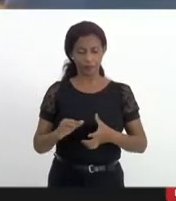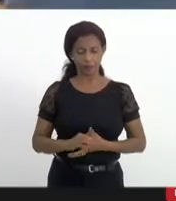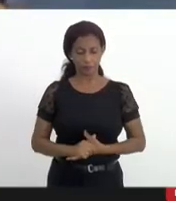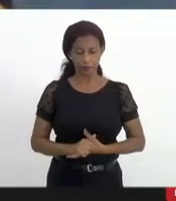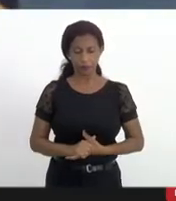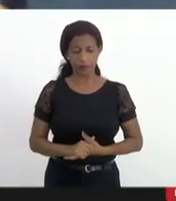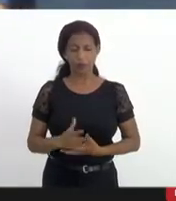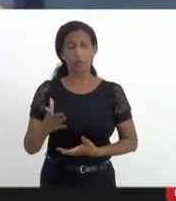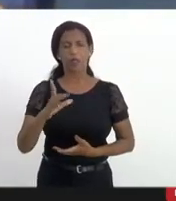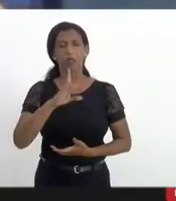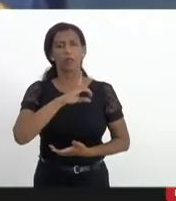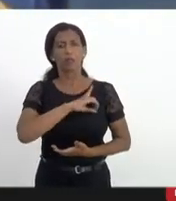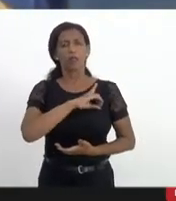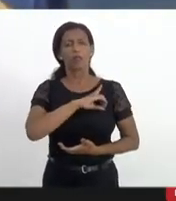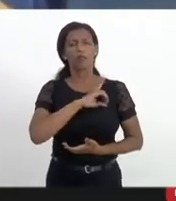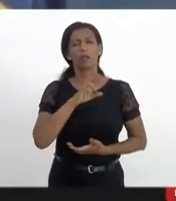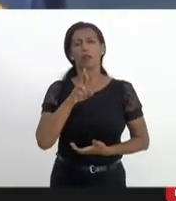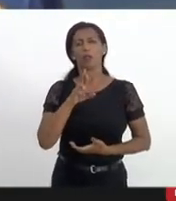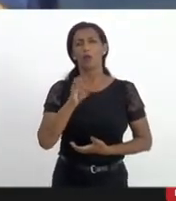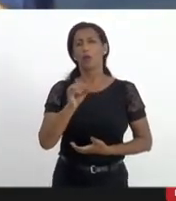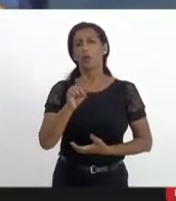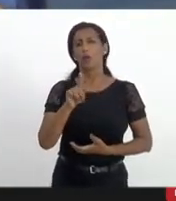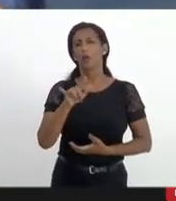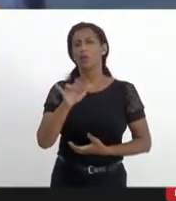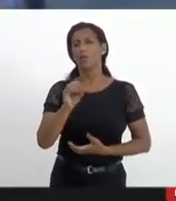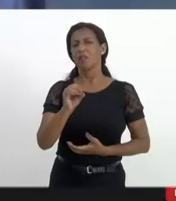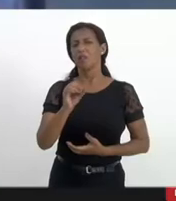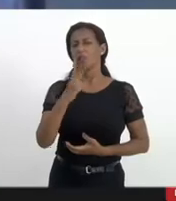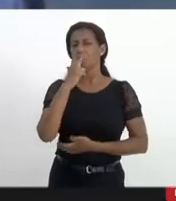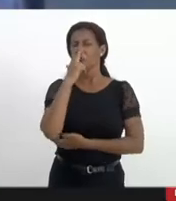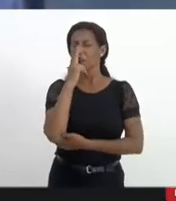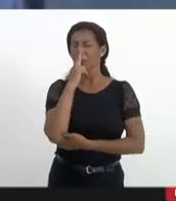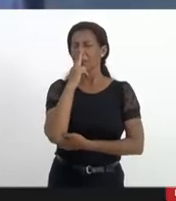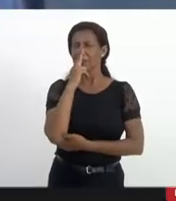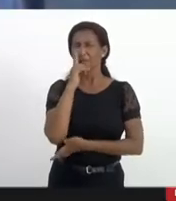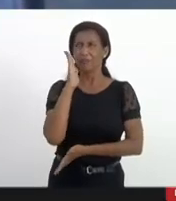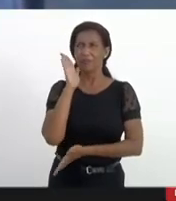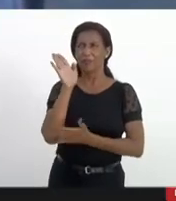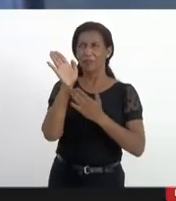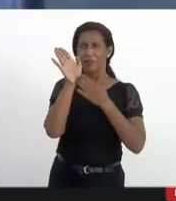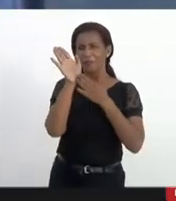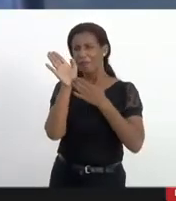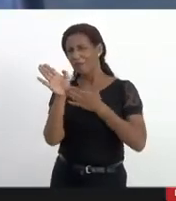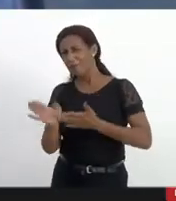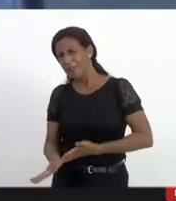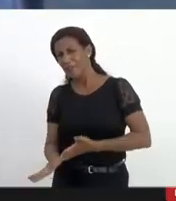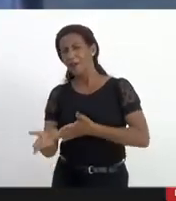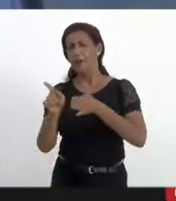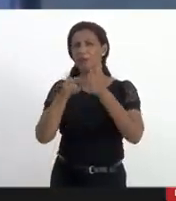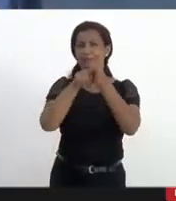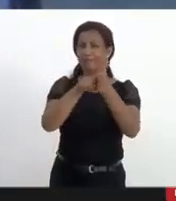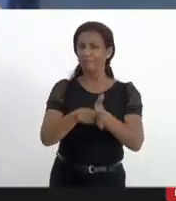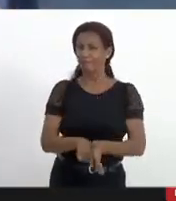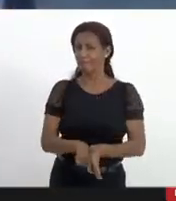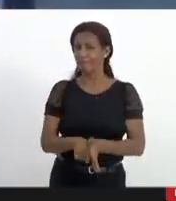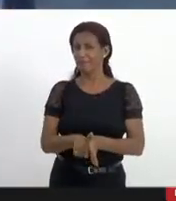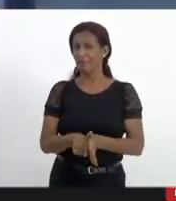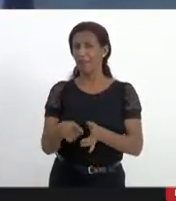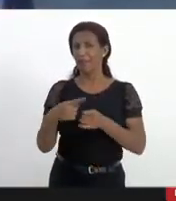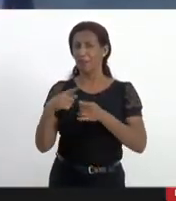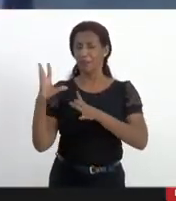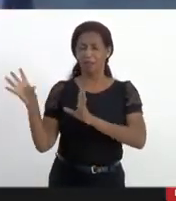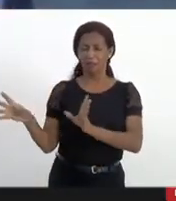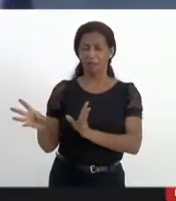Rodrigo, porque me parece que essa fala não foi fiel à boa técnica investigativa, porque ela conclui